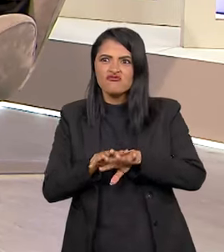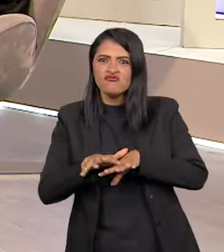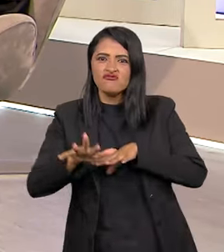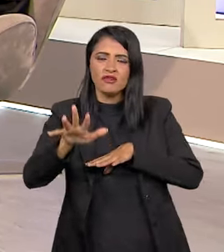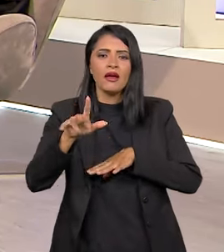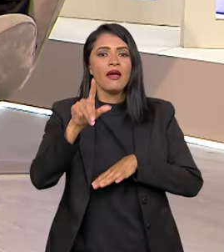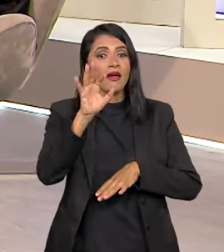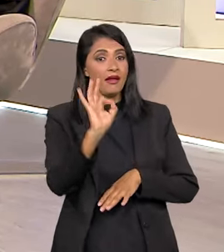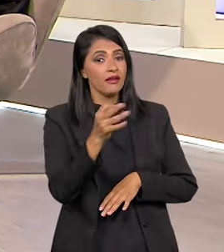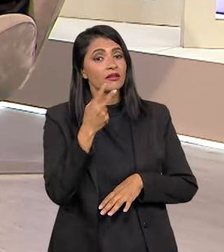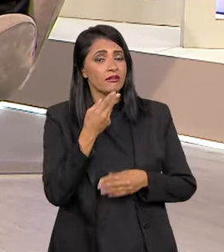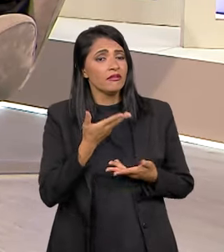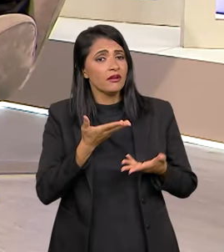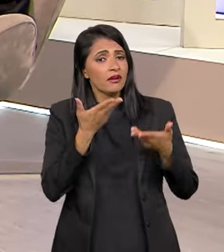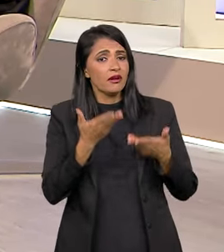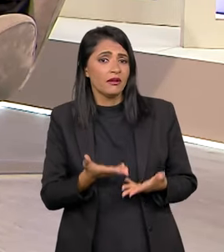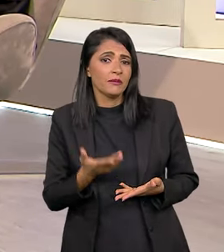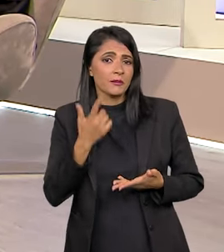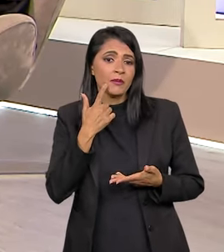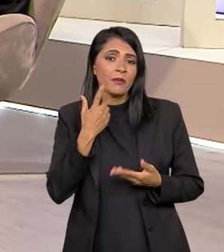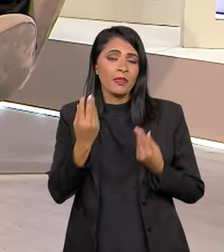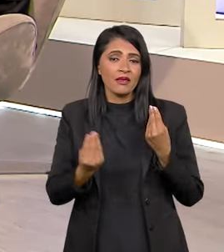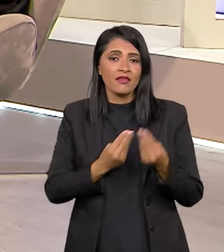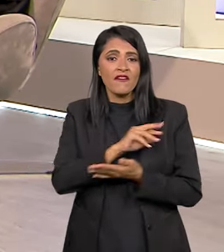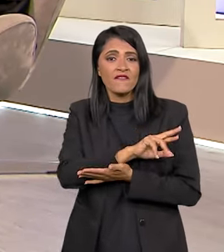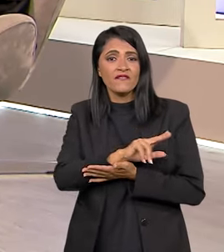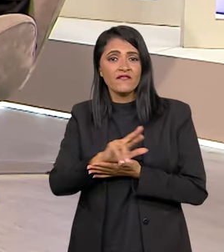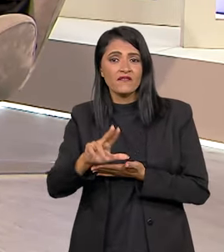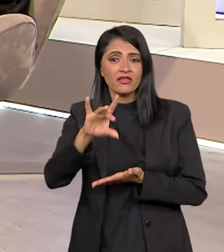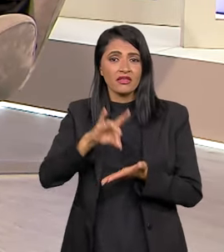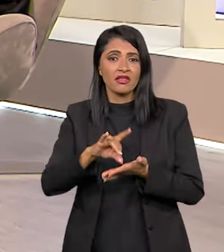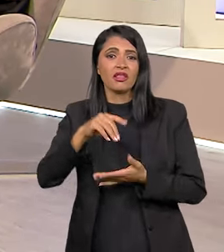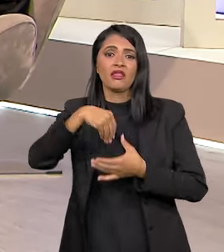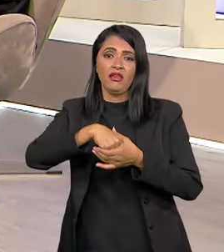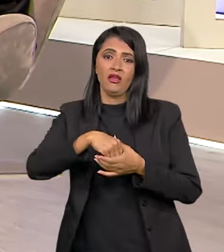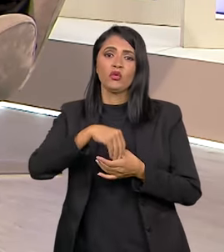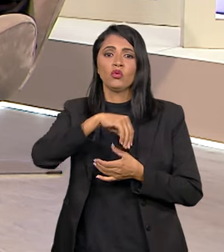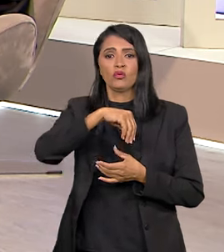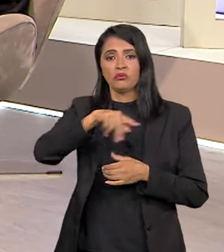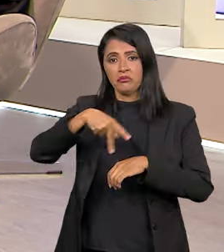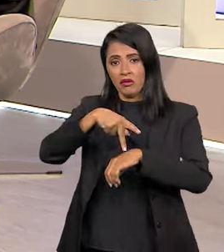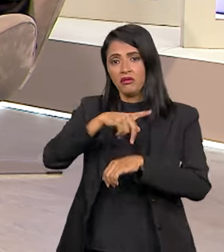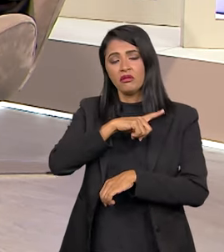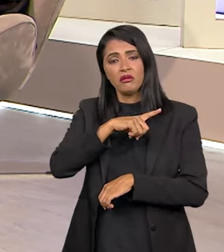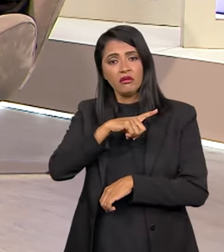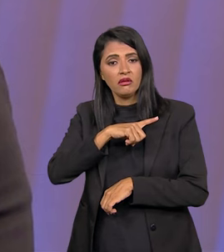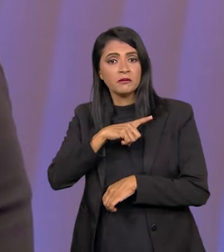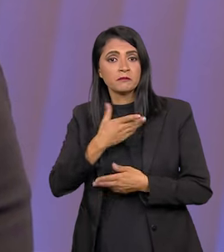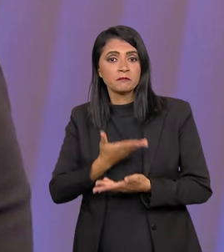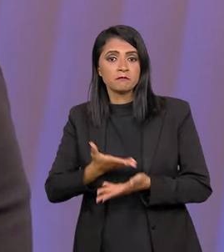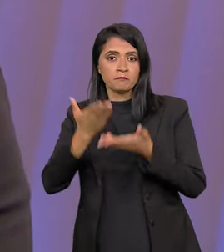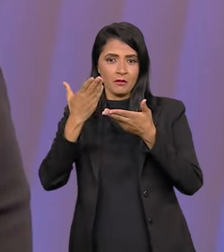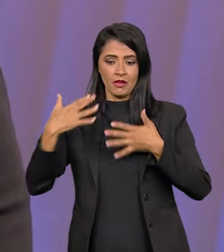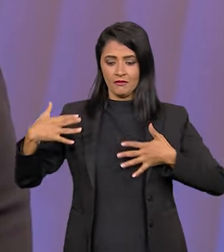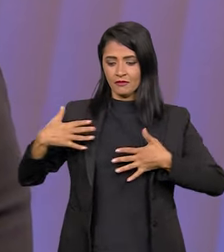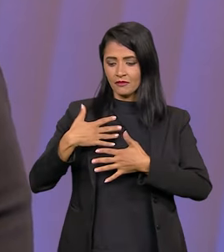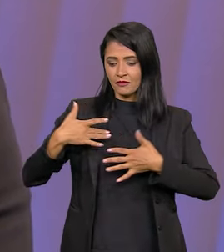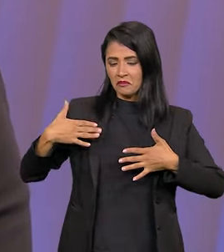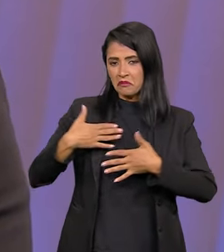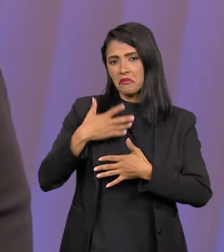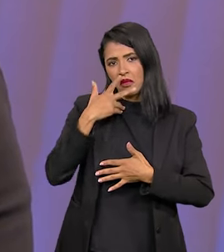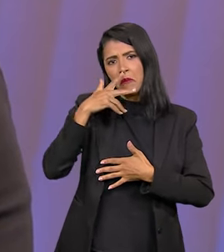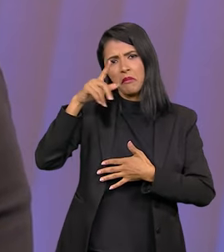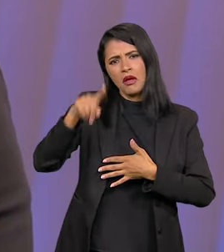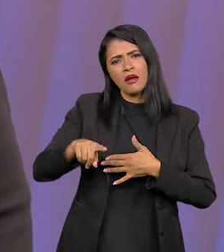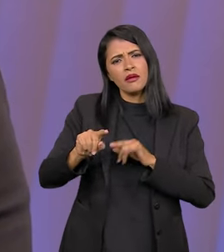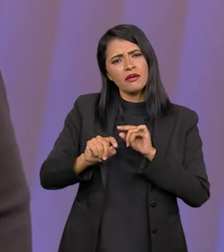exatamente. E é isso que eu ia falar agora, que é esse aspecto de várias realidades que a gente tem no país. para os grandes